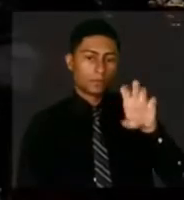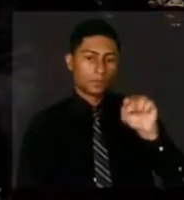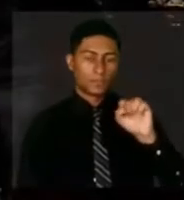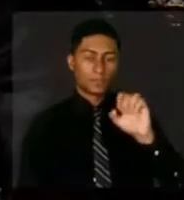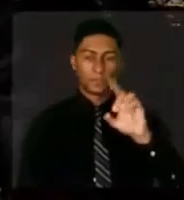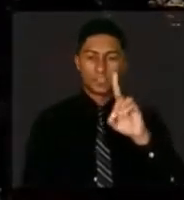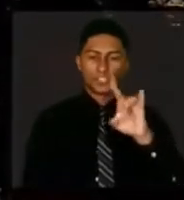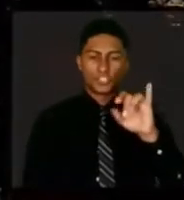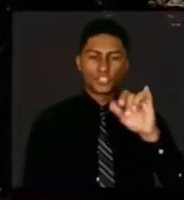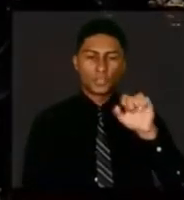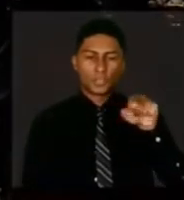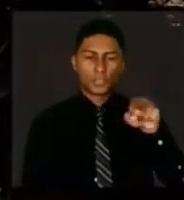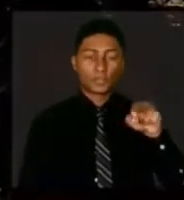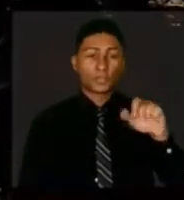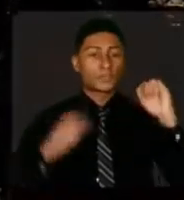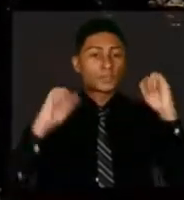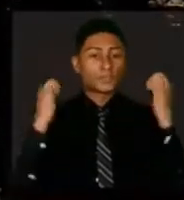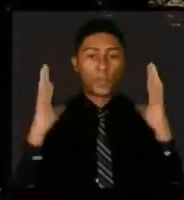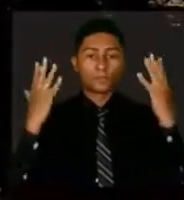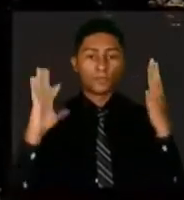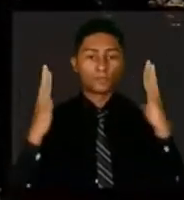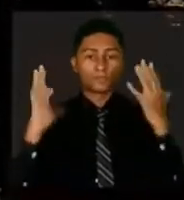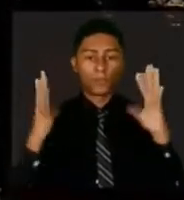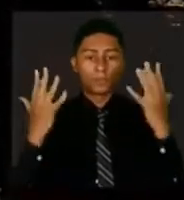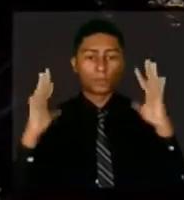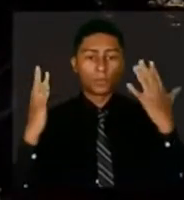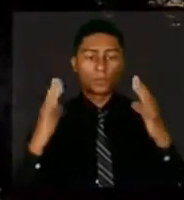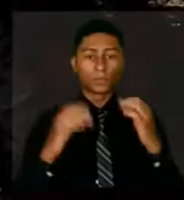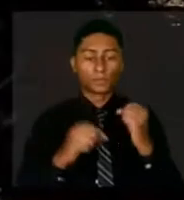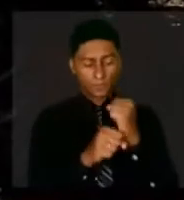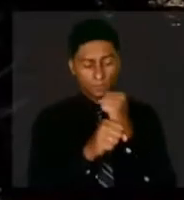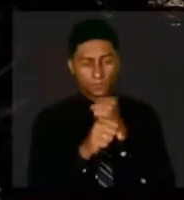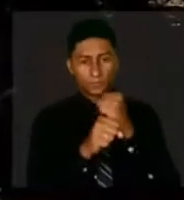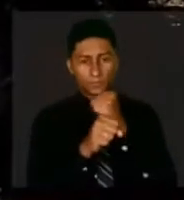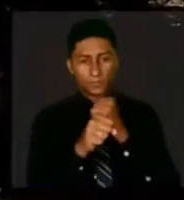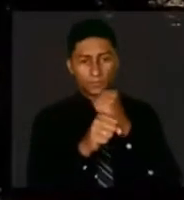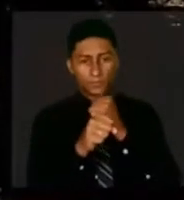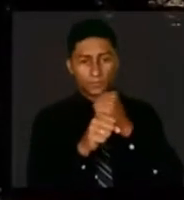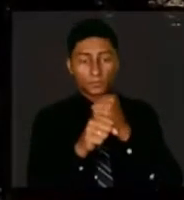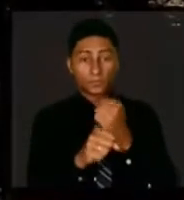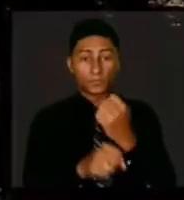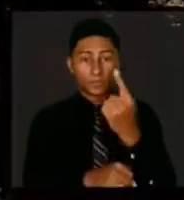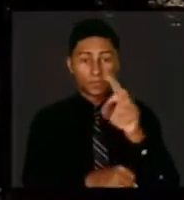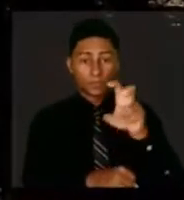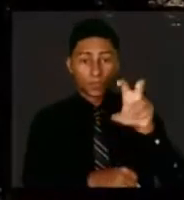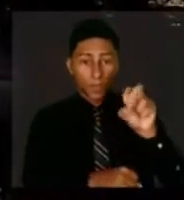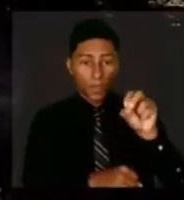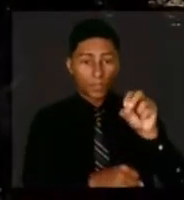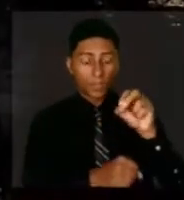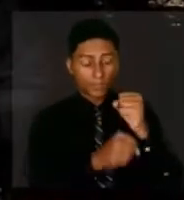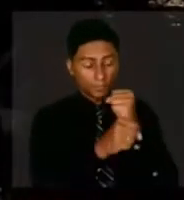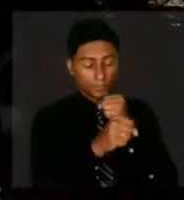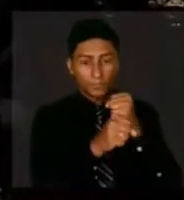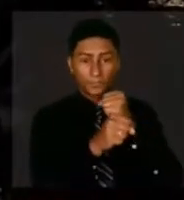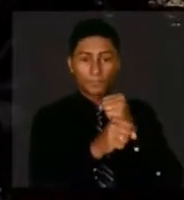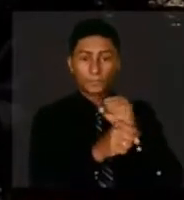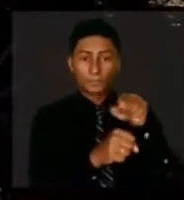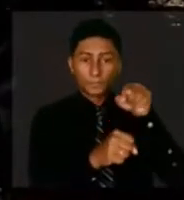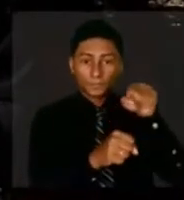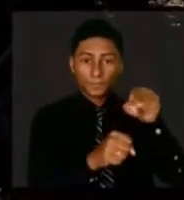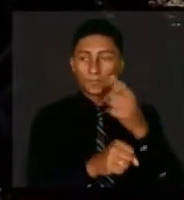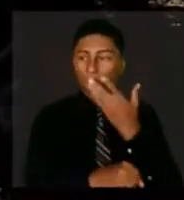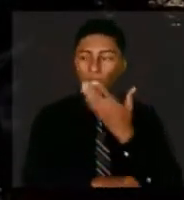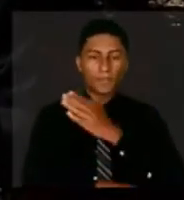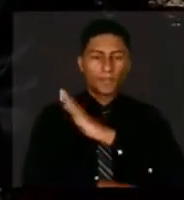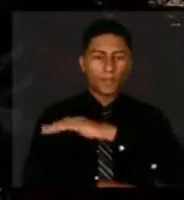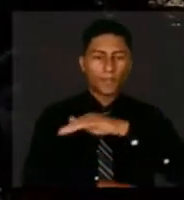Sesc Centenário. 150 anos servindo as crianças da